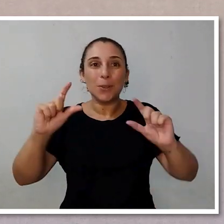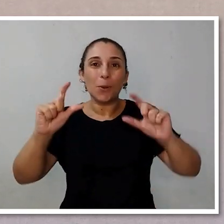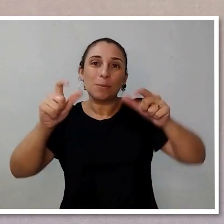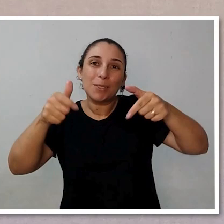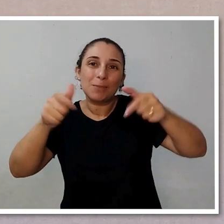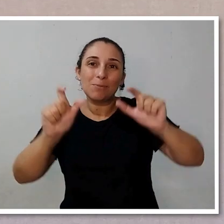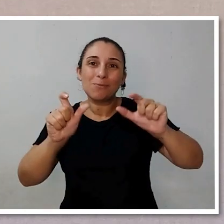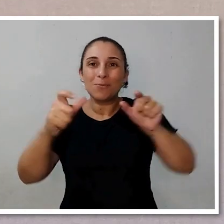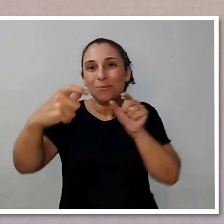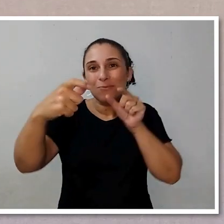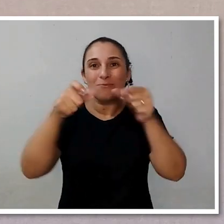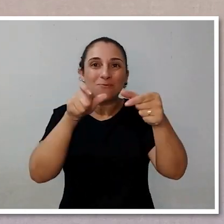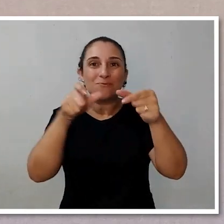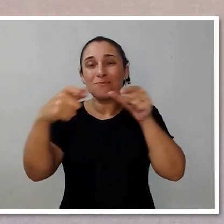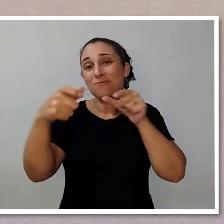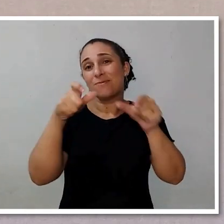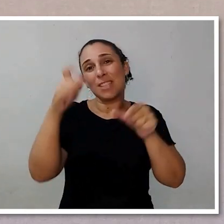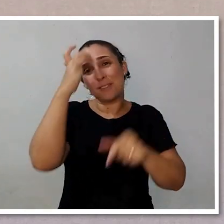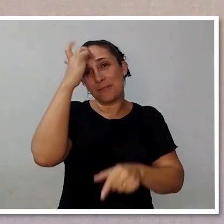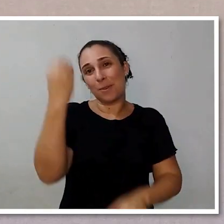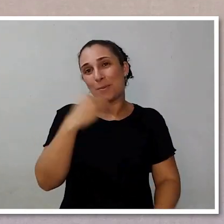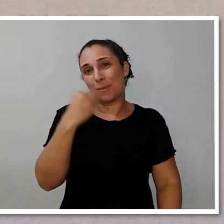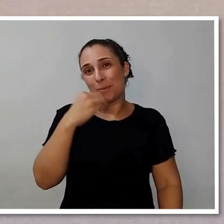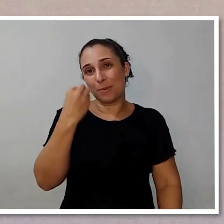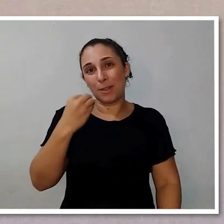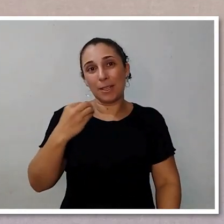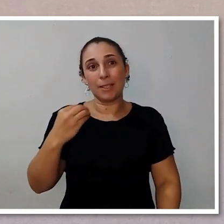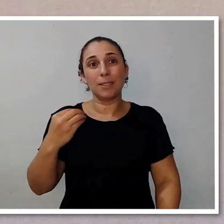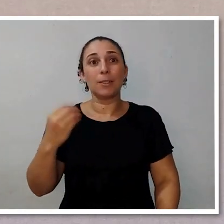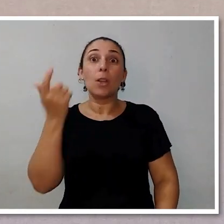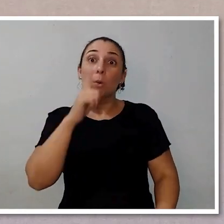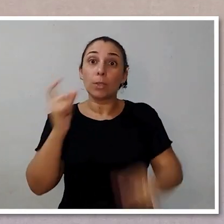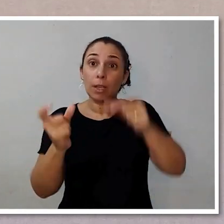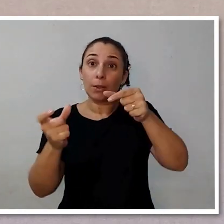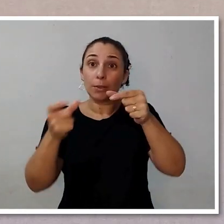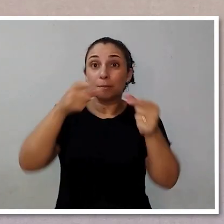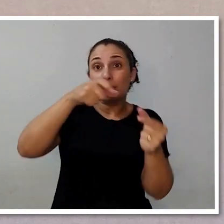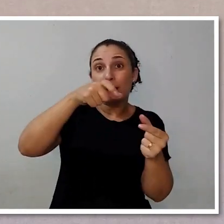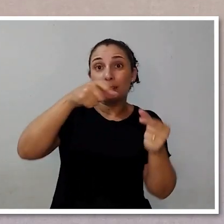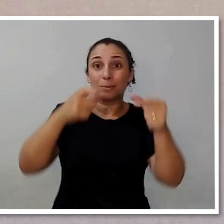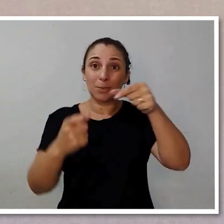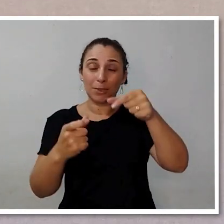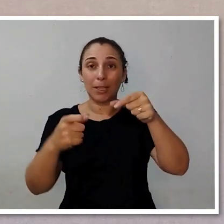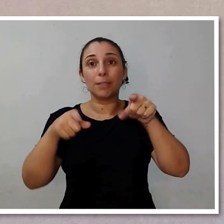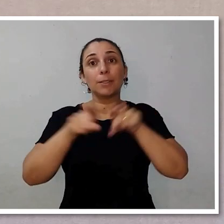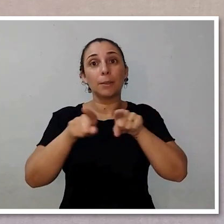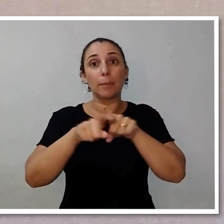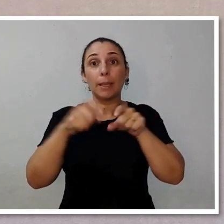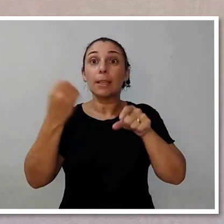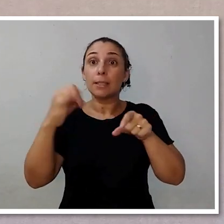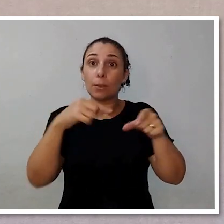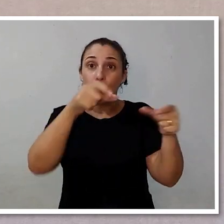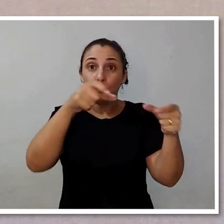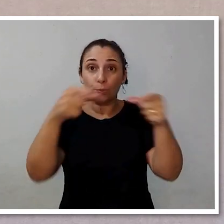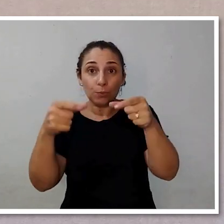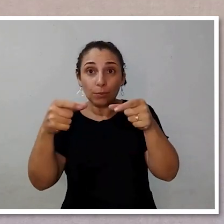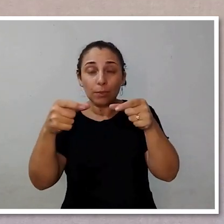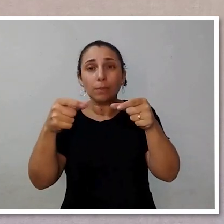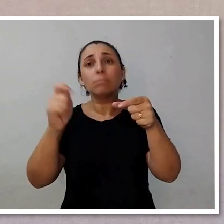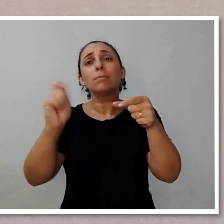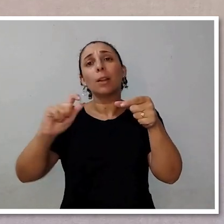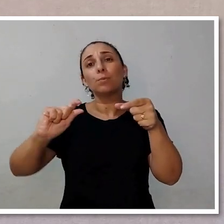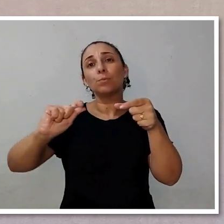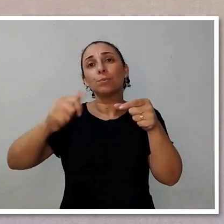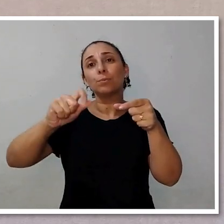movimentar para cima, para baixo, rodar para um lado, rodar para o outro. Você consegue inclinar para um lado, inclinar para o outro. Chegou na